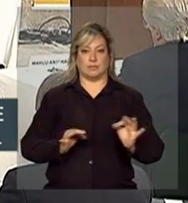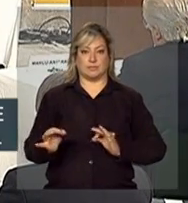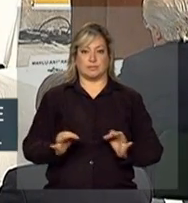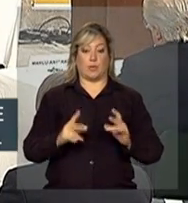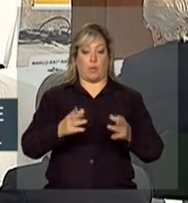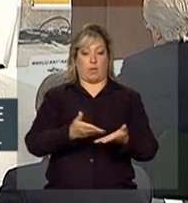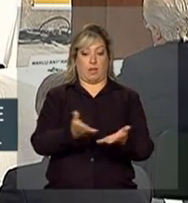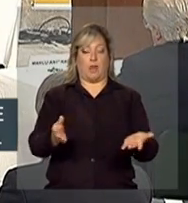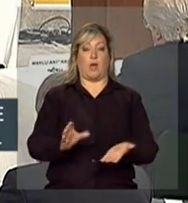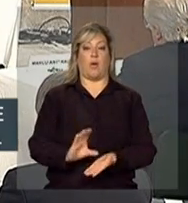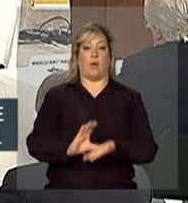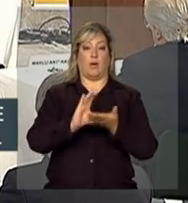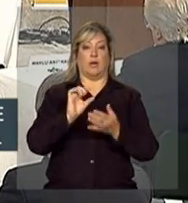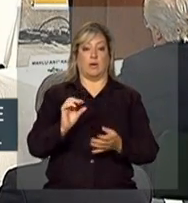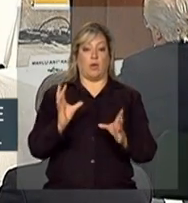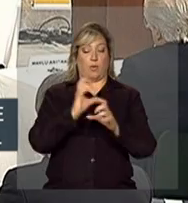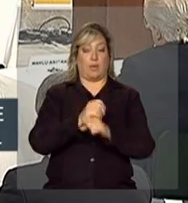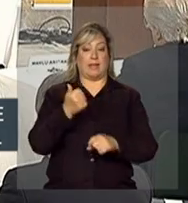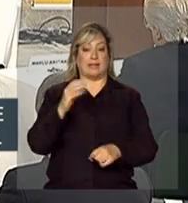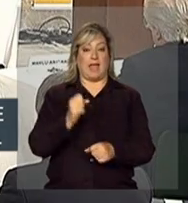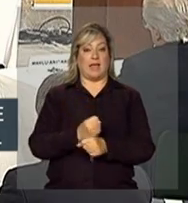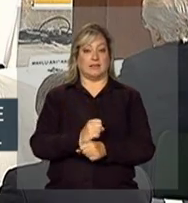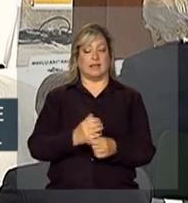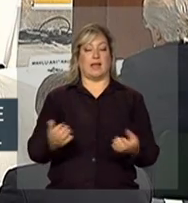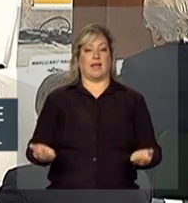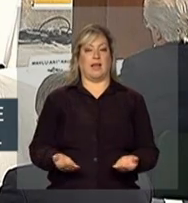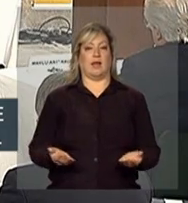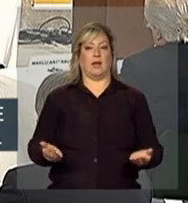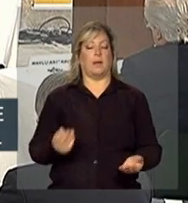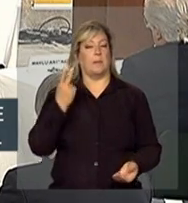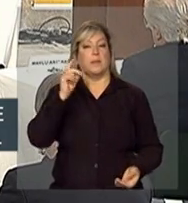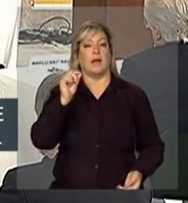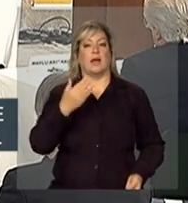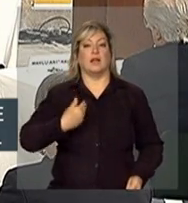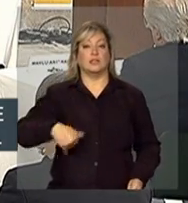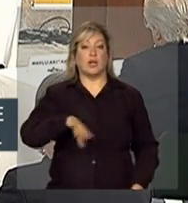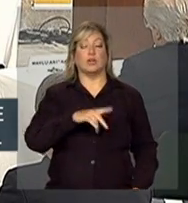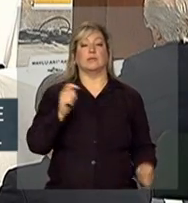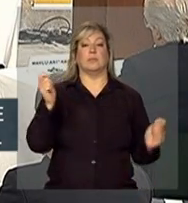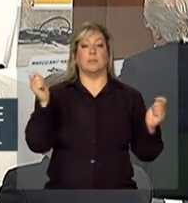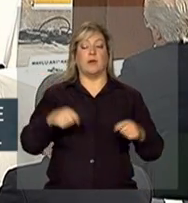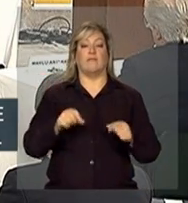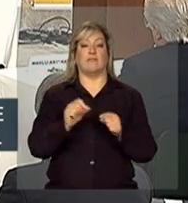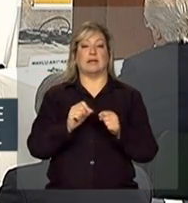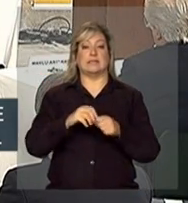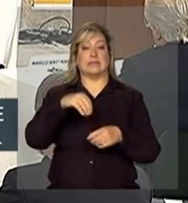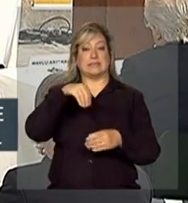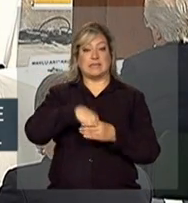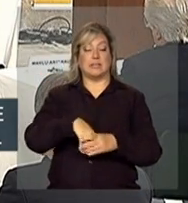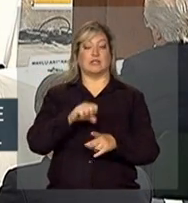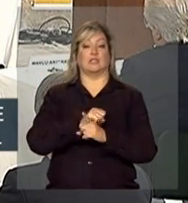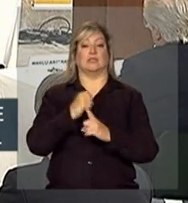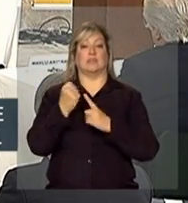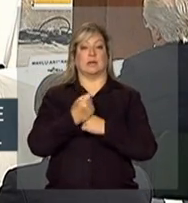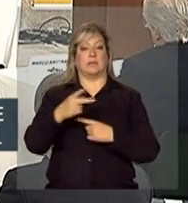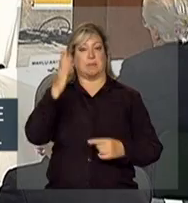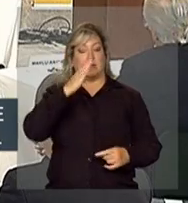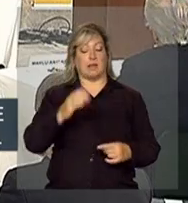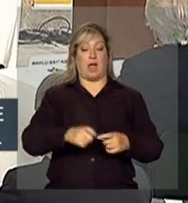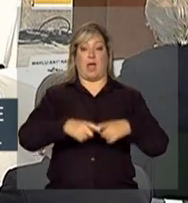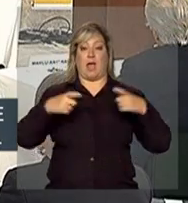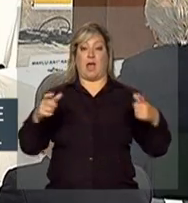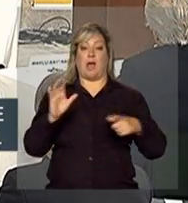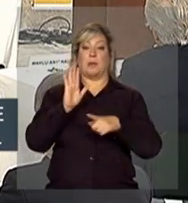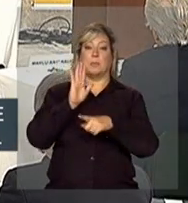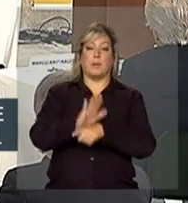o Conselho, que completa dez anos agora, para que nós possamos construir na sociedade brasileira um amplo apoio político